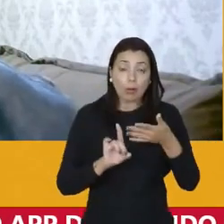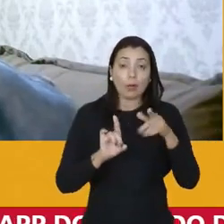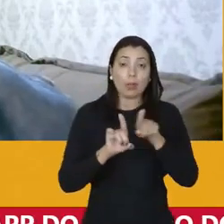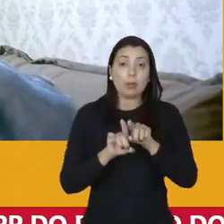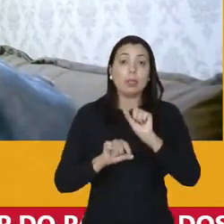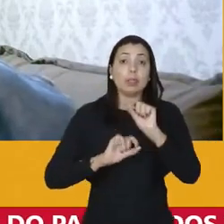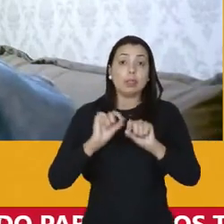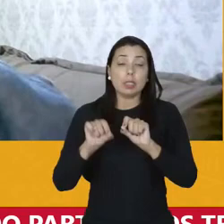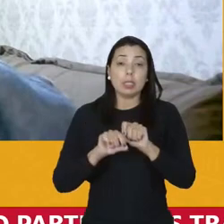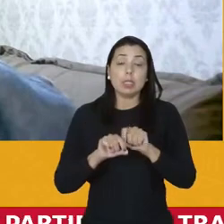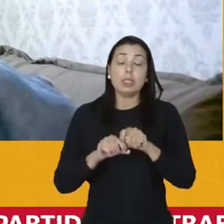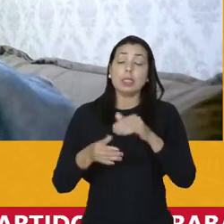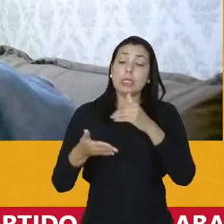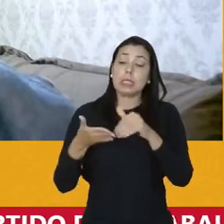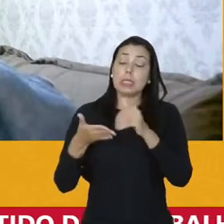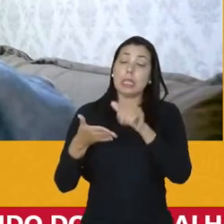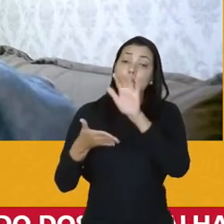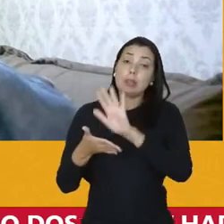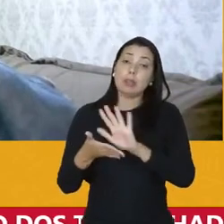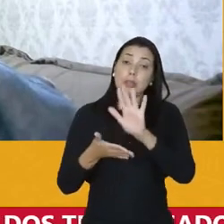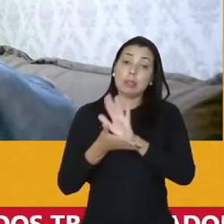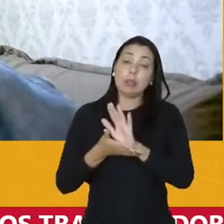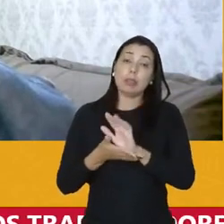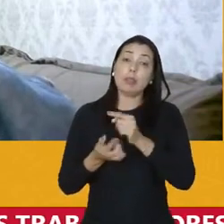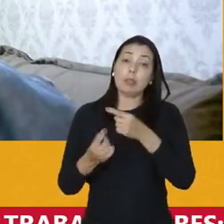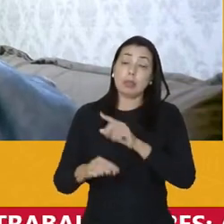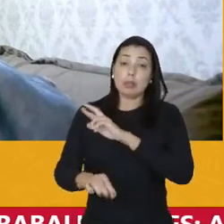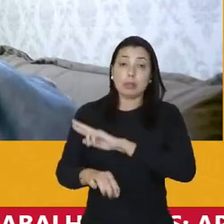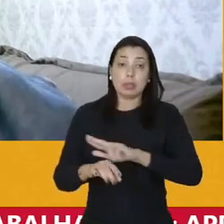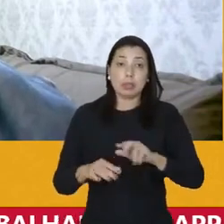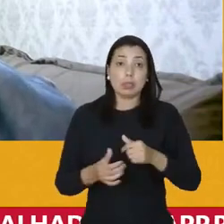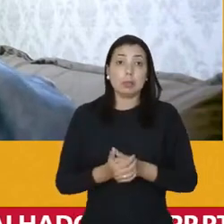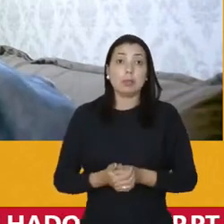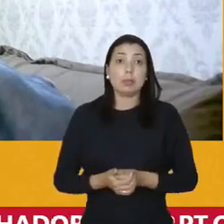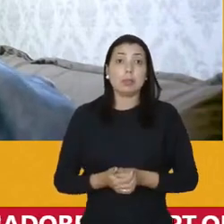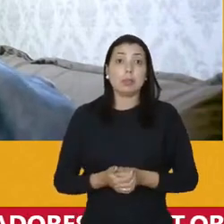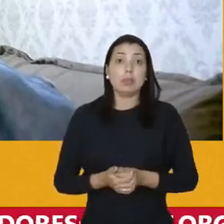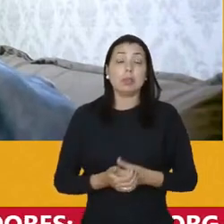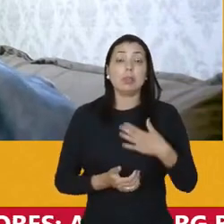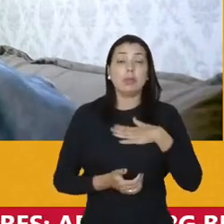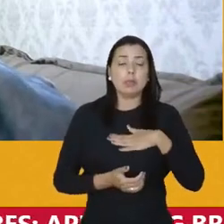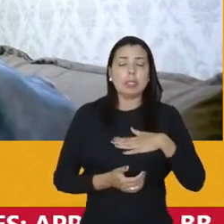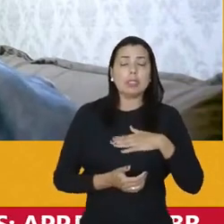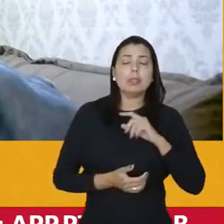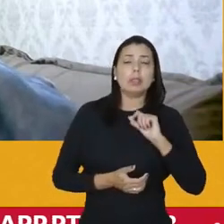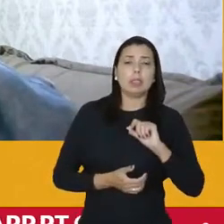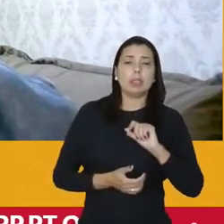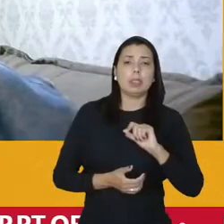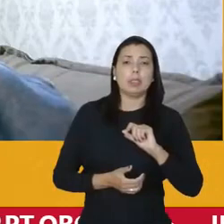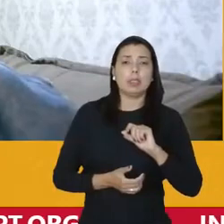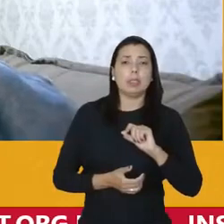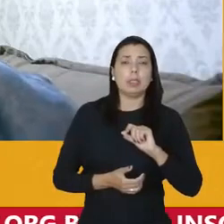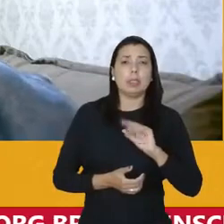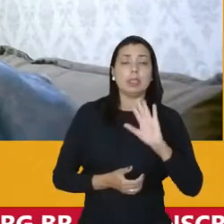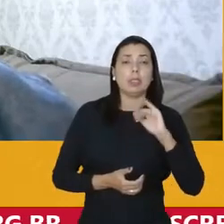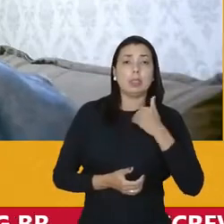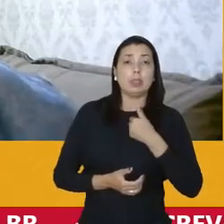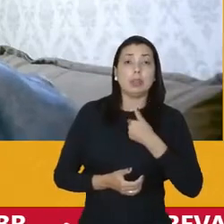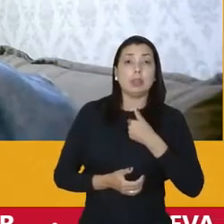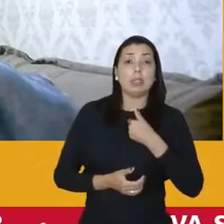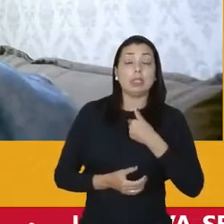enquanto secretário nação de combate ao racismo prazer Vinícius com que a gente e Verônica a gente